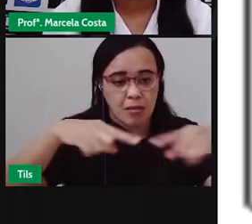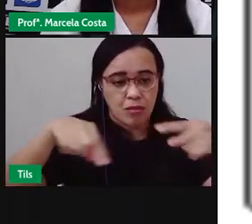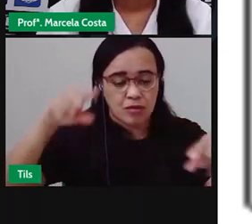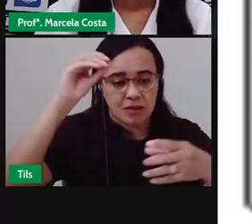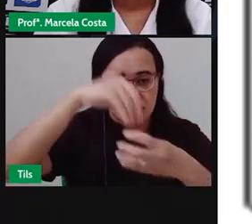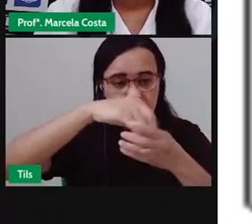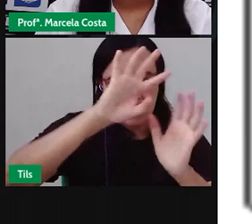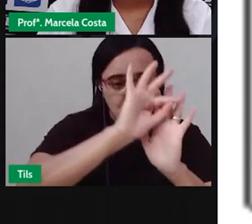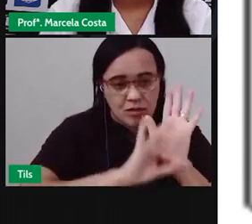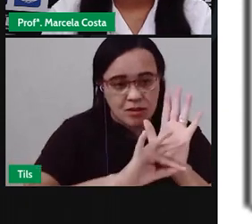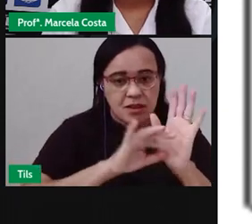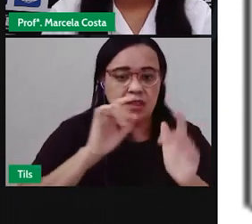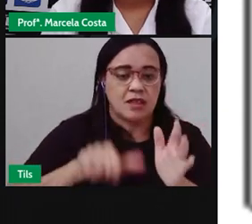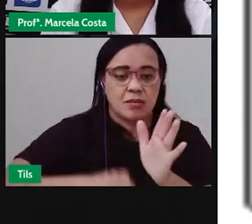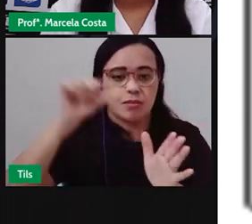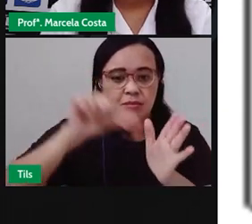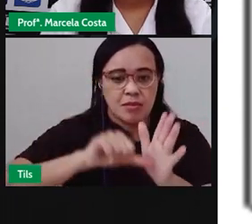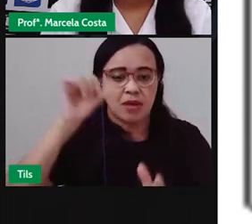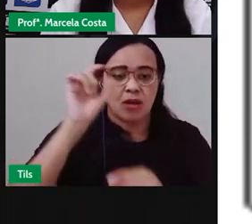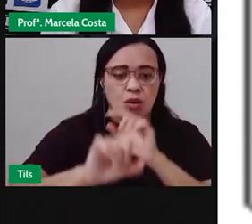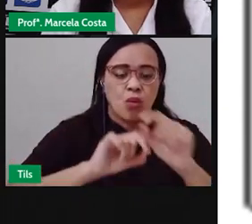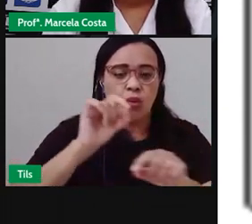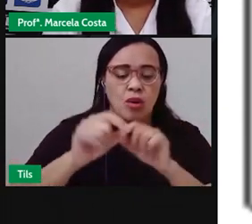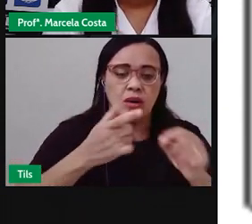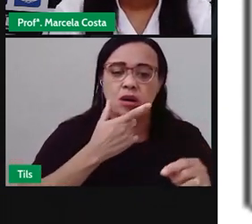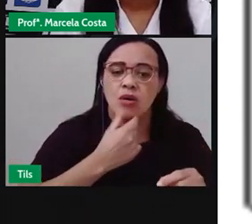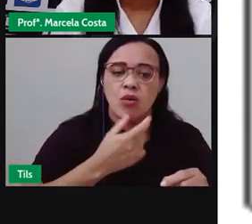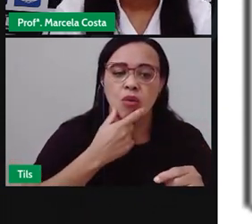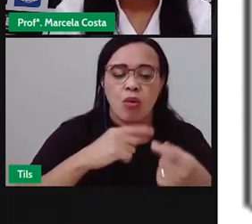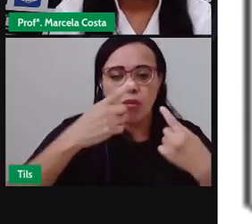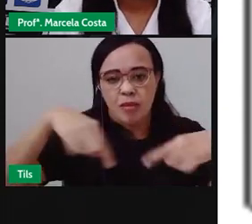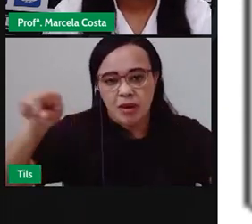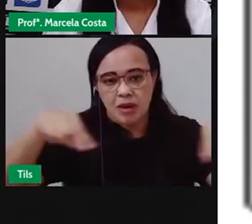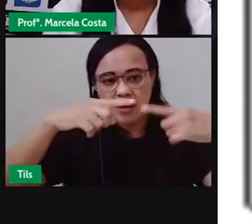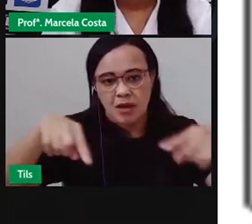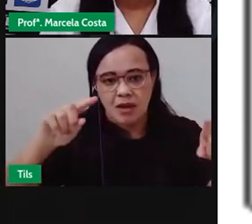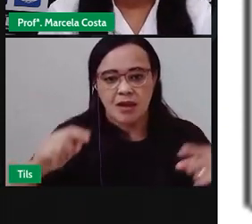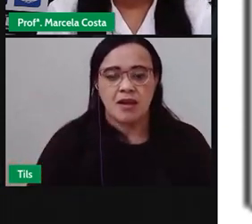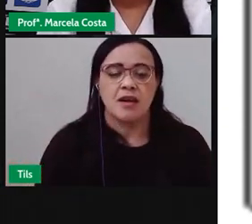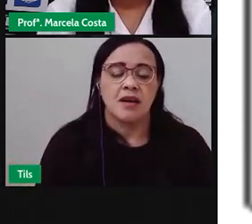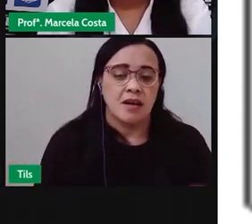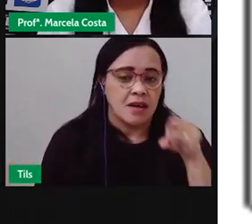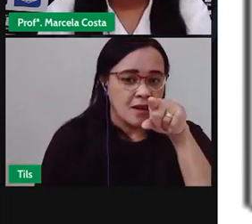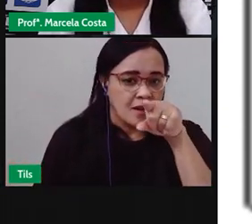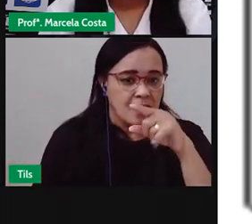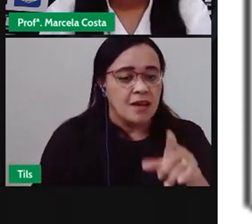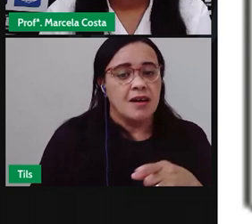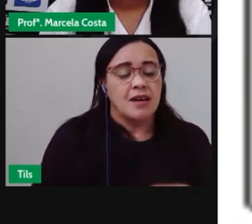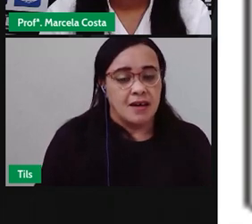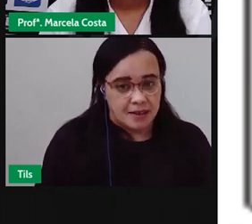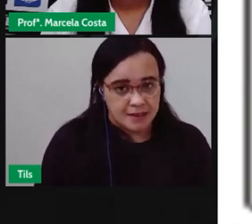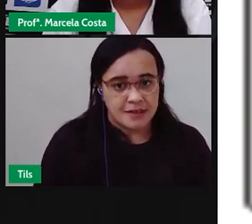música Quando o cantor vai cantando assim ó O J É G